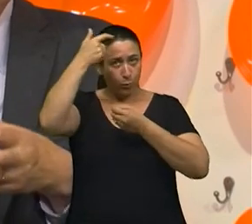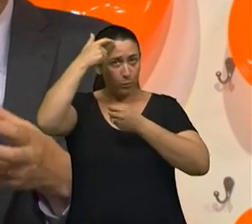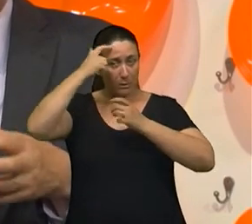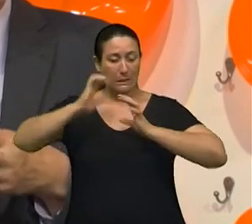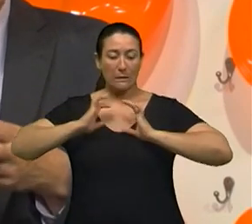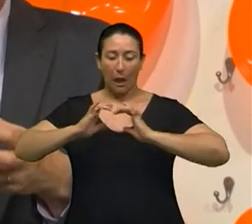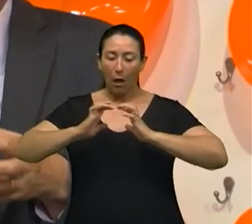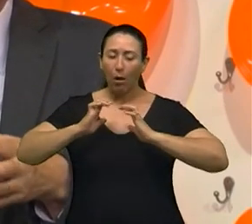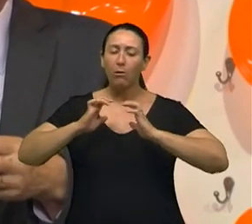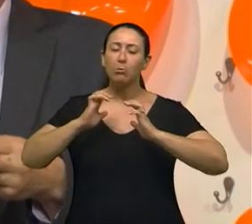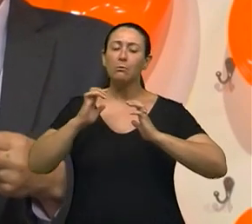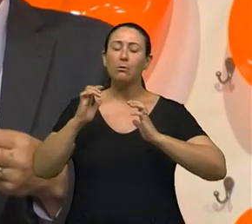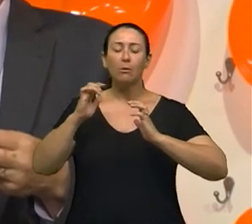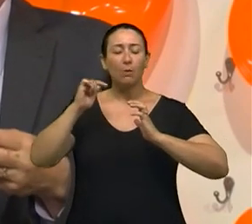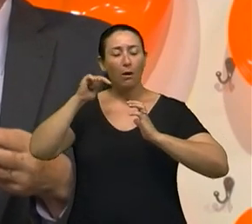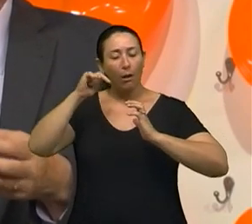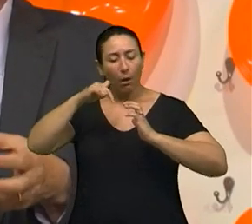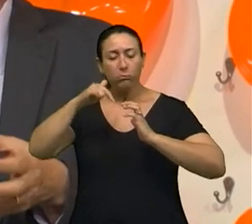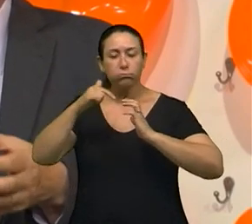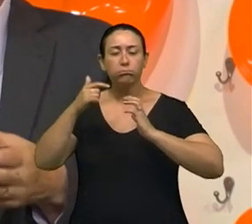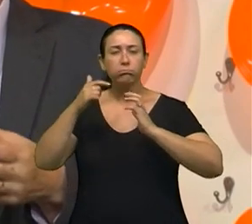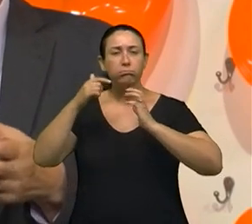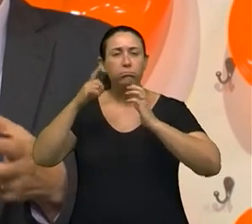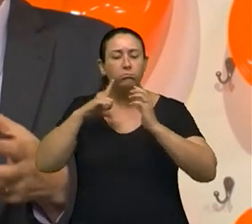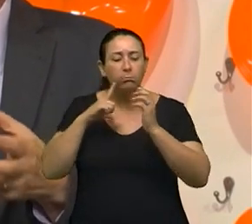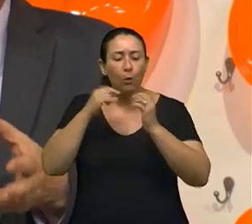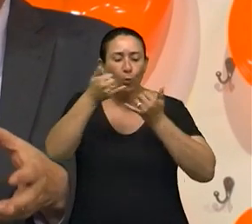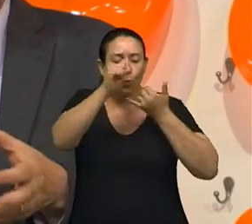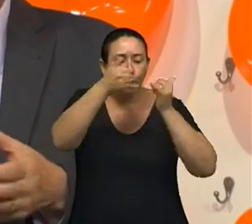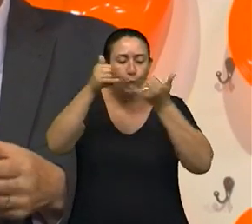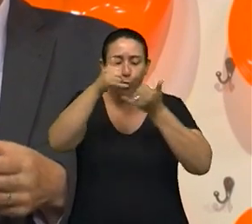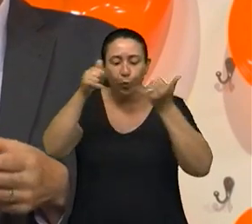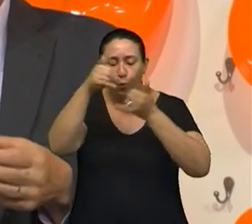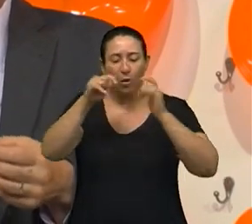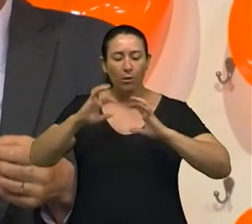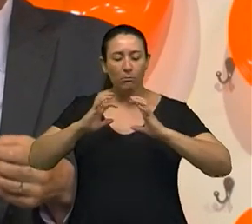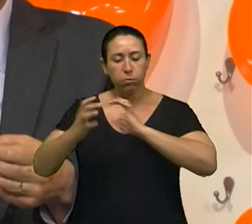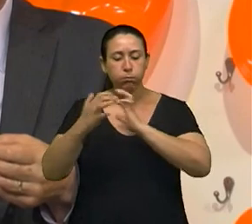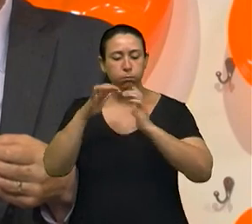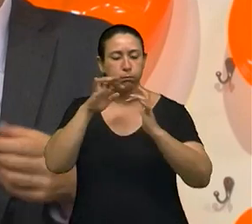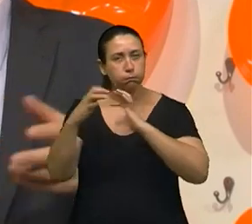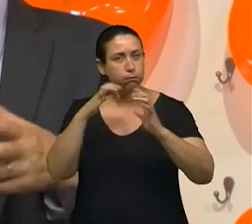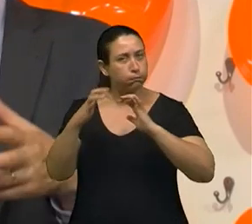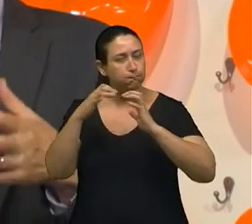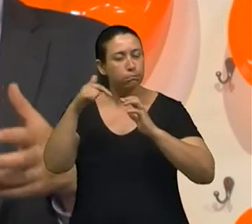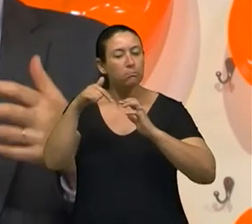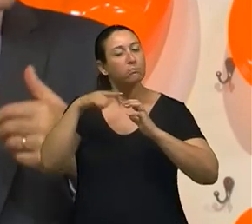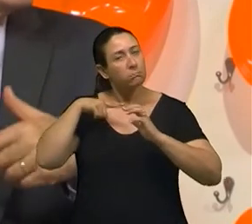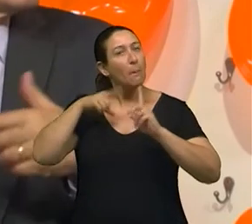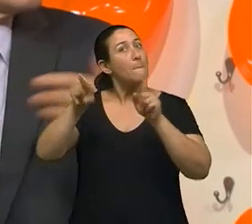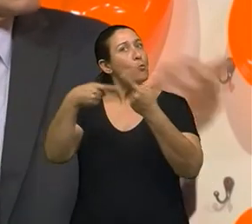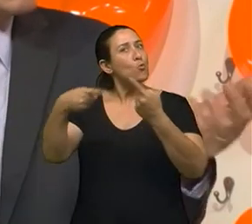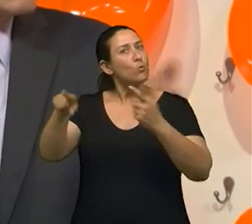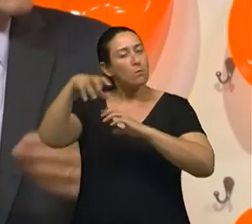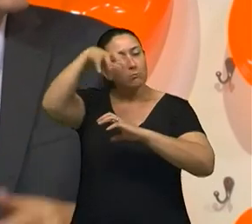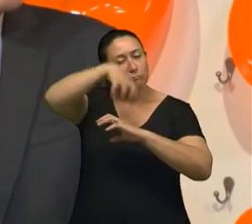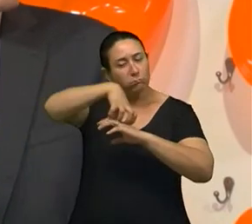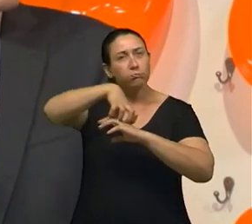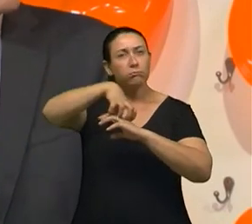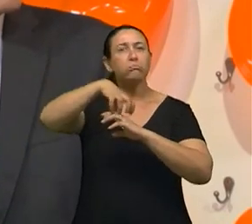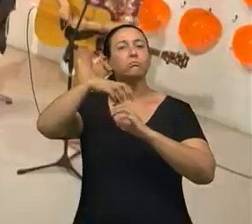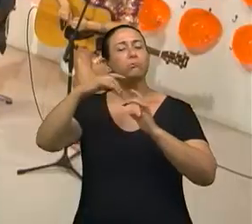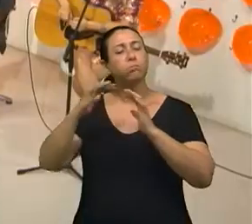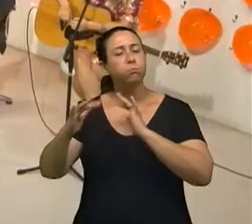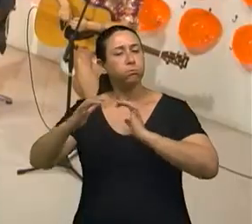são estimuladas através da música e tanto que a gente tem, tu deve